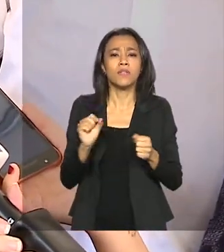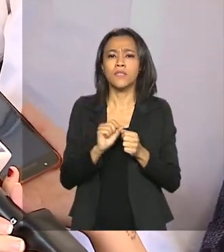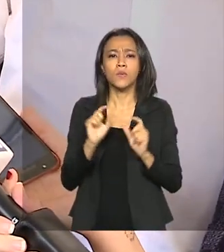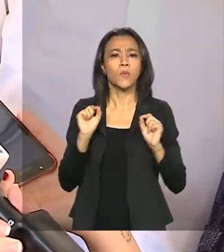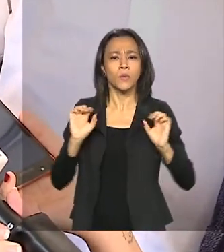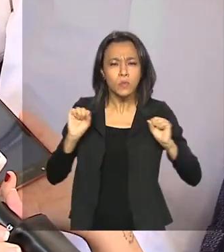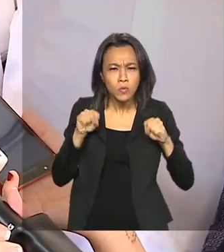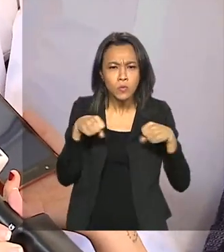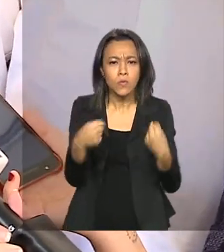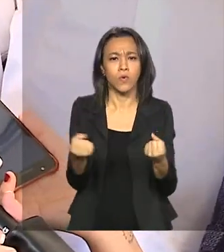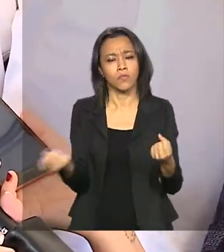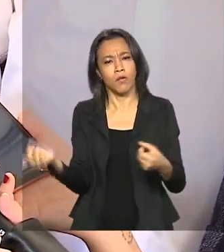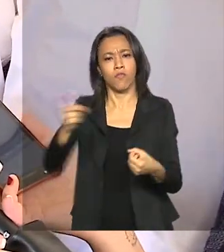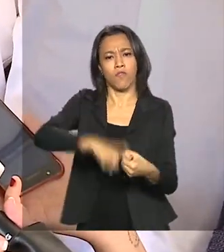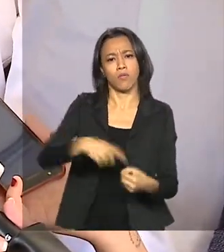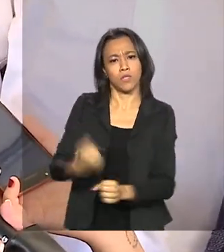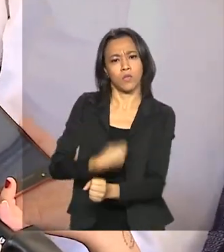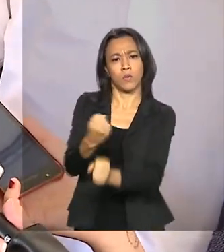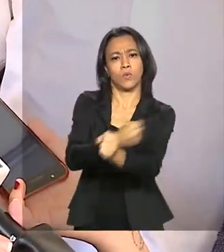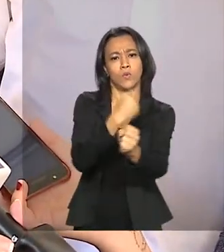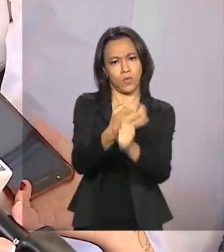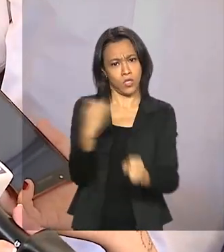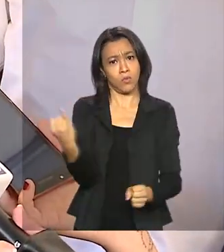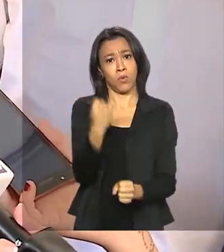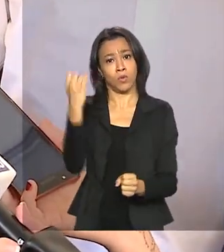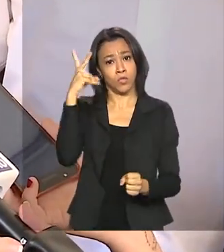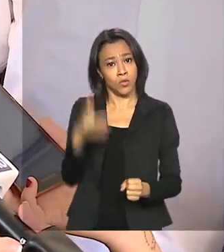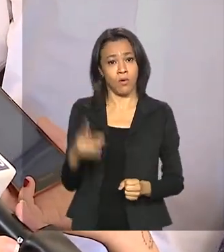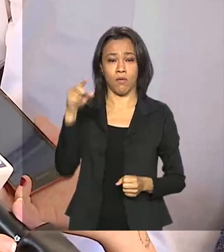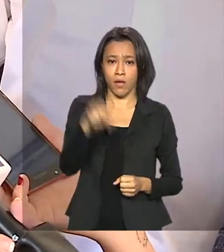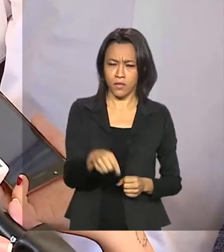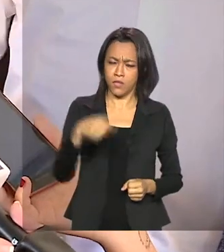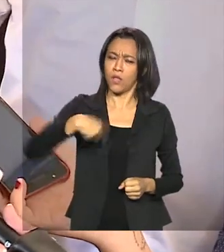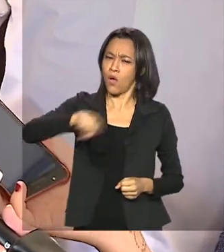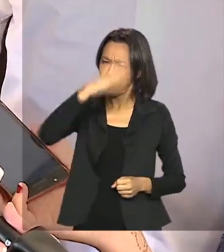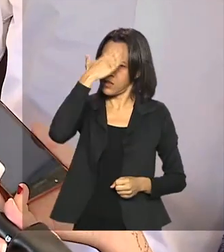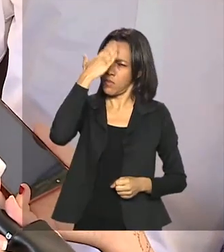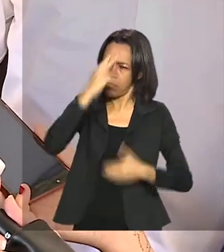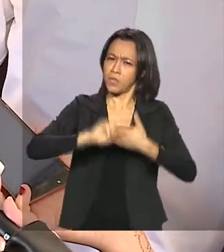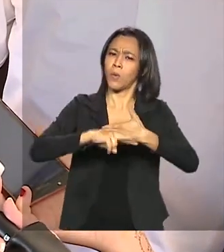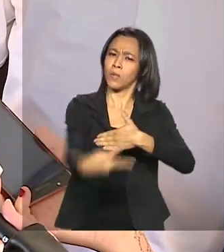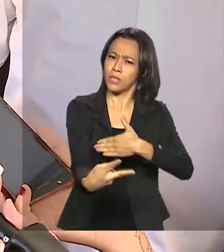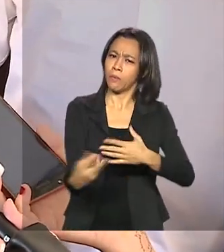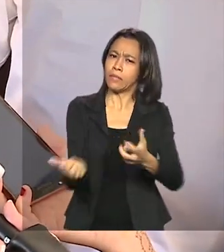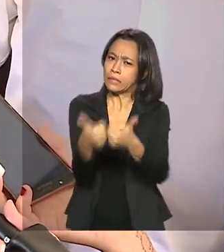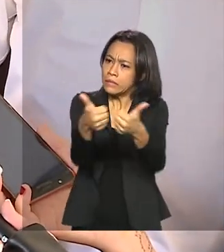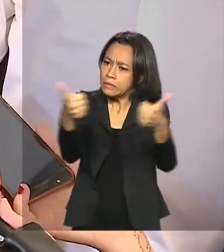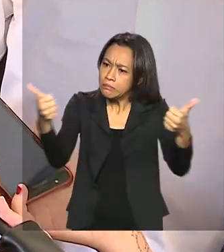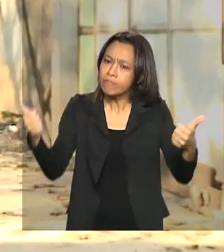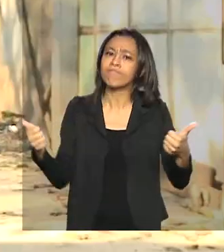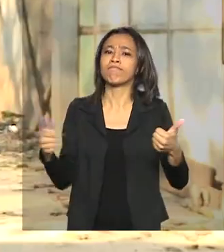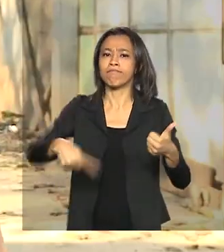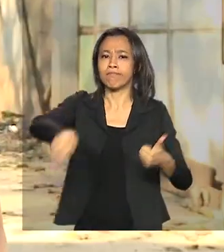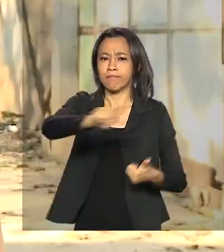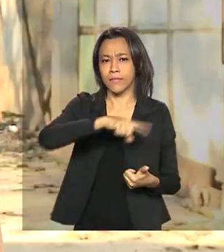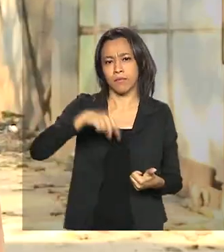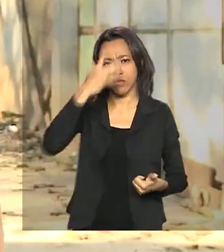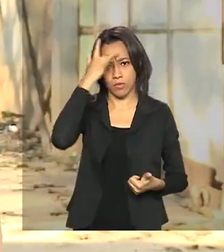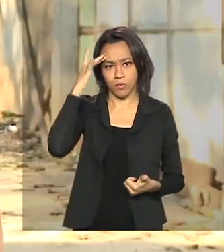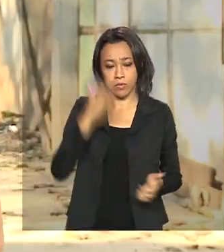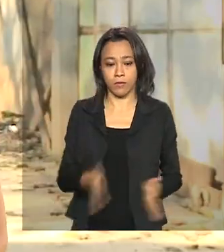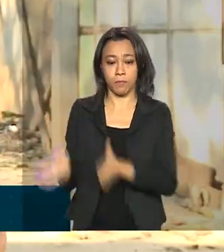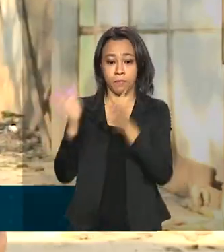esforço para retomar obras importantes como essa, porque sabemos do impacto que isso gera para a população como um todo. Essa